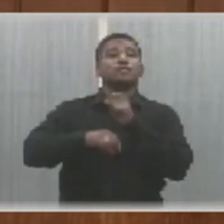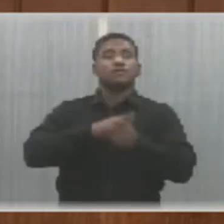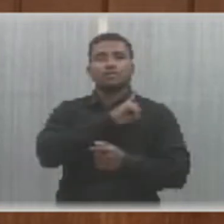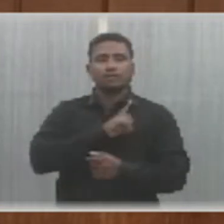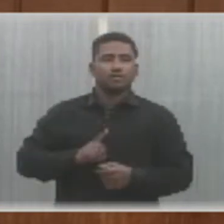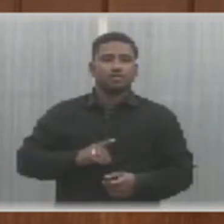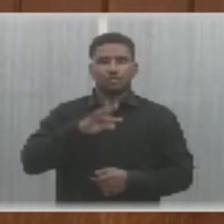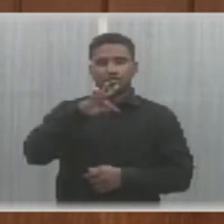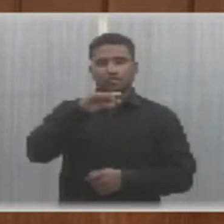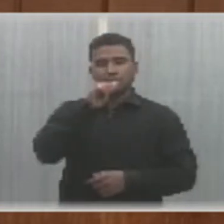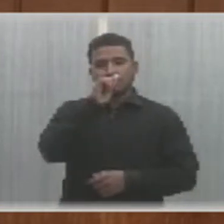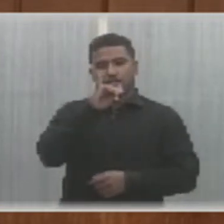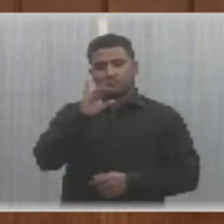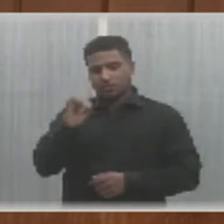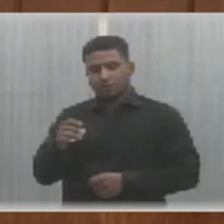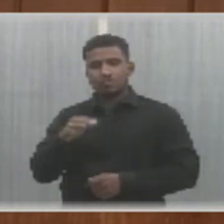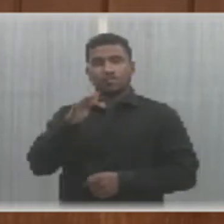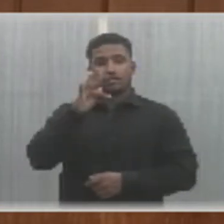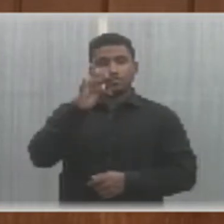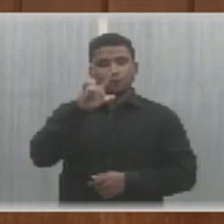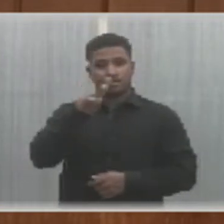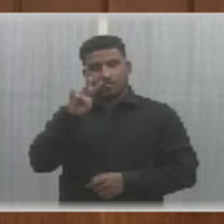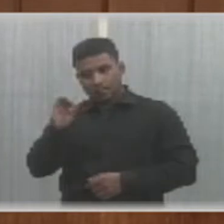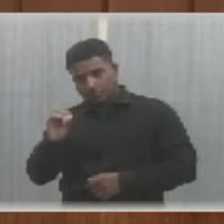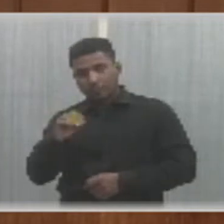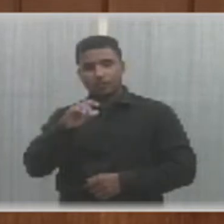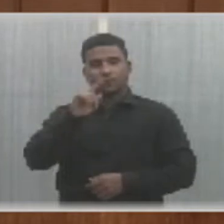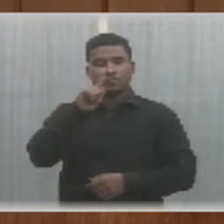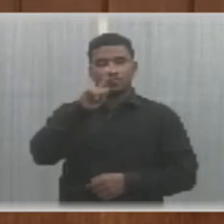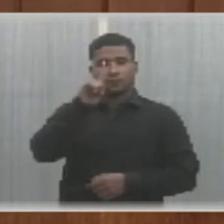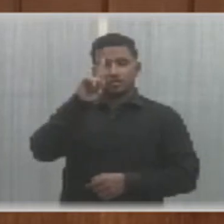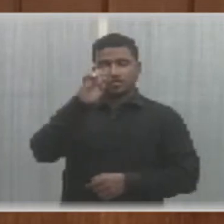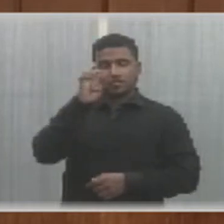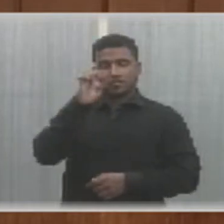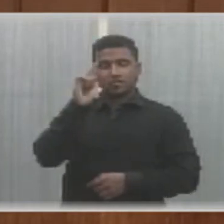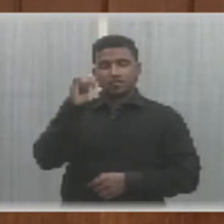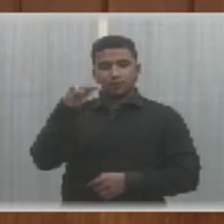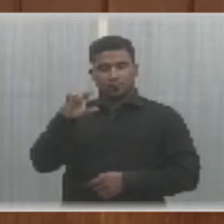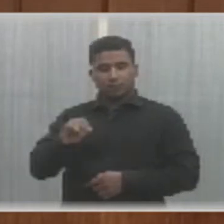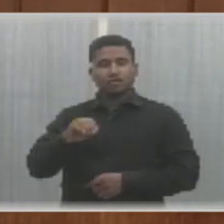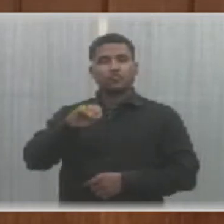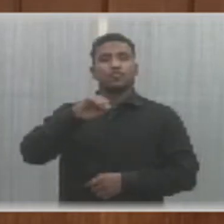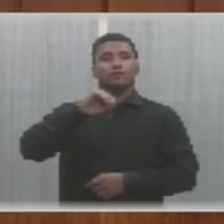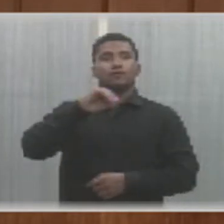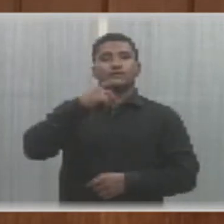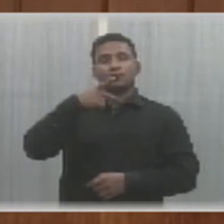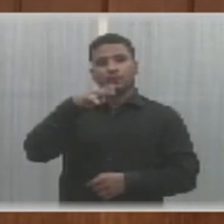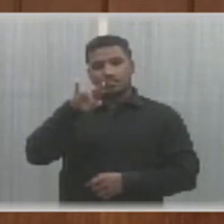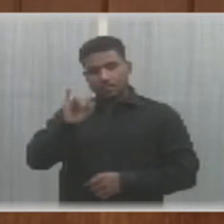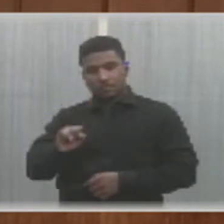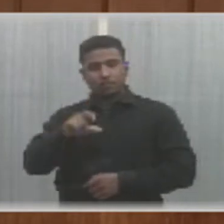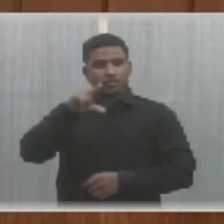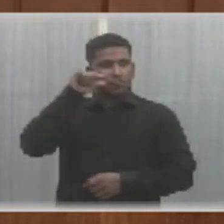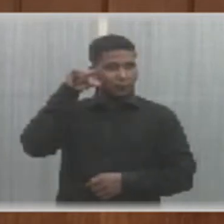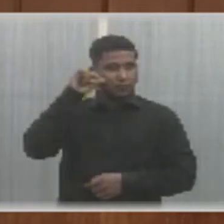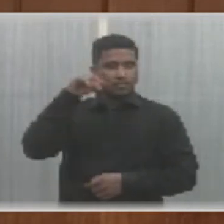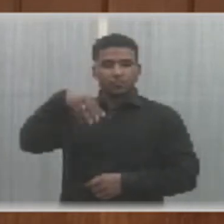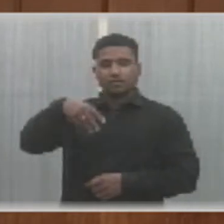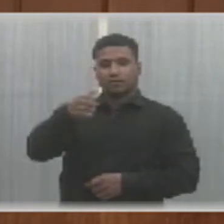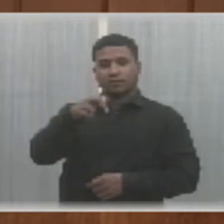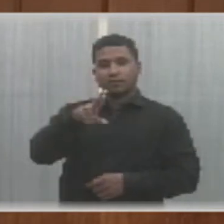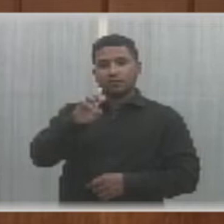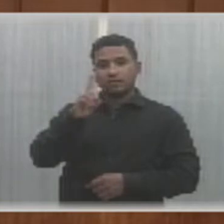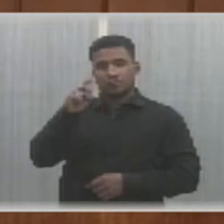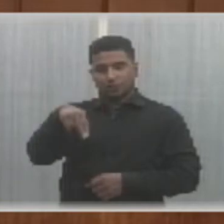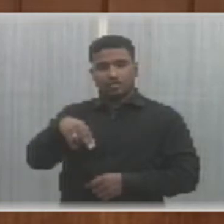Fábio Xavier, Firmino Paulo, Flávio Nogueira Júnior, Georgiano Neto, Hélio Isaías, Henrique Pires, Lucie Soares, Mardem Menezes, Nerinho,